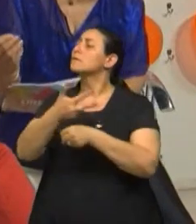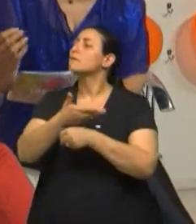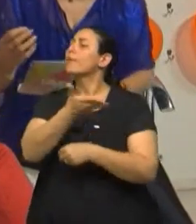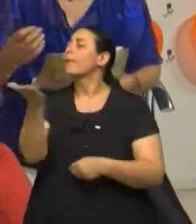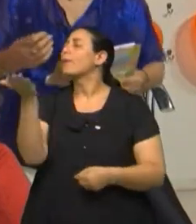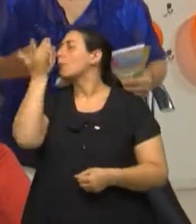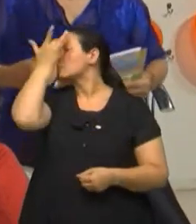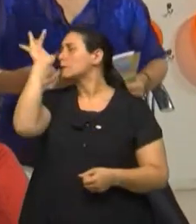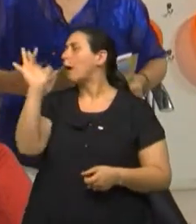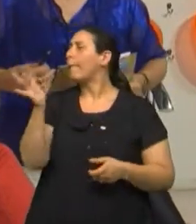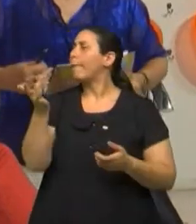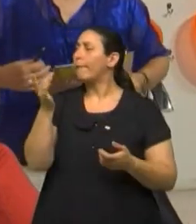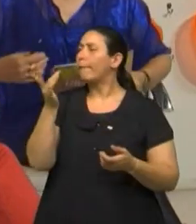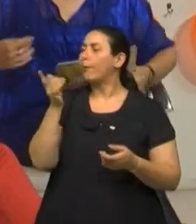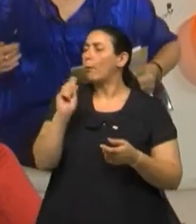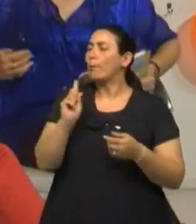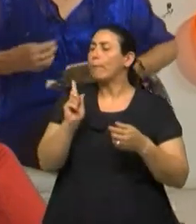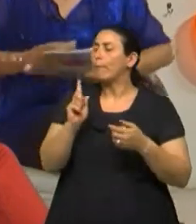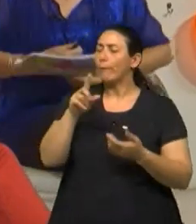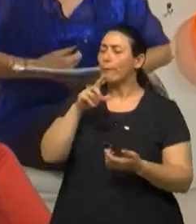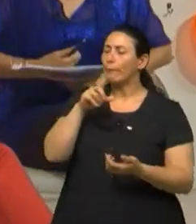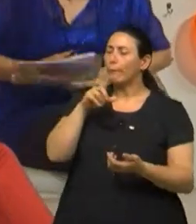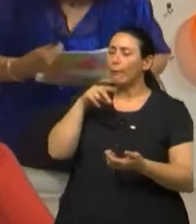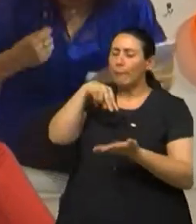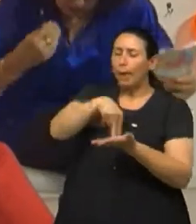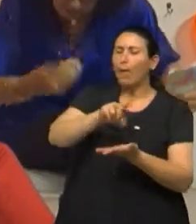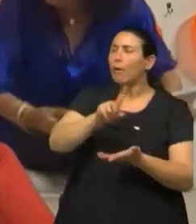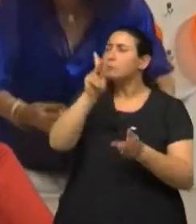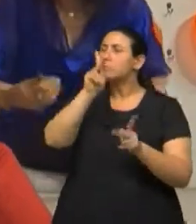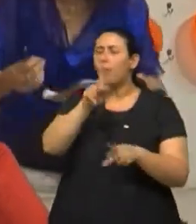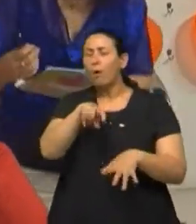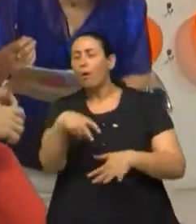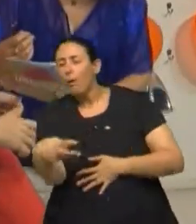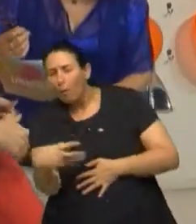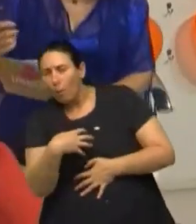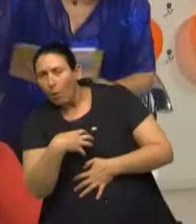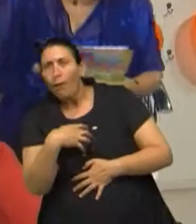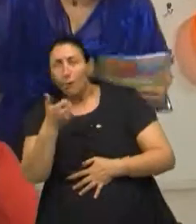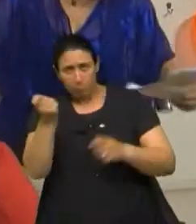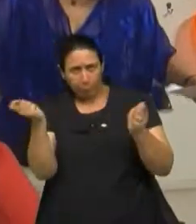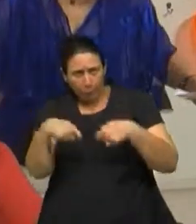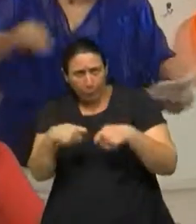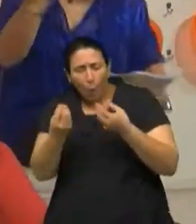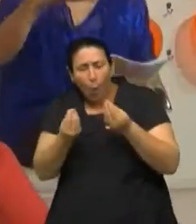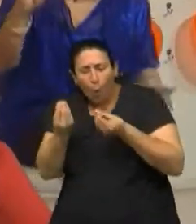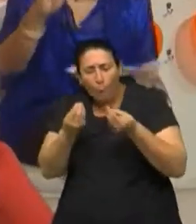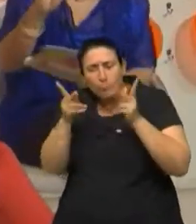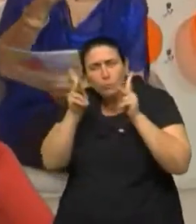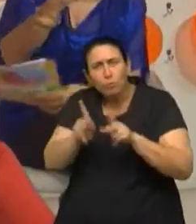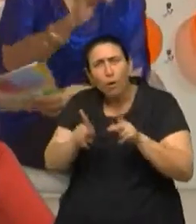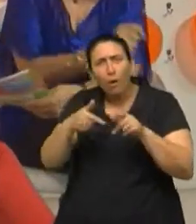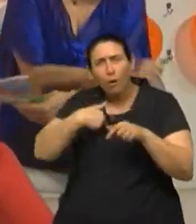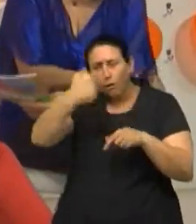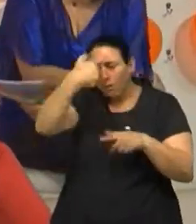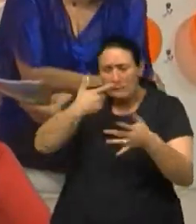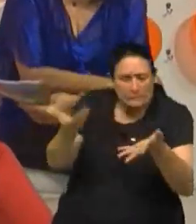que não está conseguindo ficar em pé, pode ele sentado e a pessoa por trás fazer e baixar a cabeça? Exatamente, exatamente. Isso aí já é a professora que está